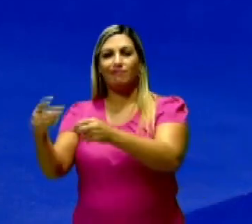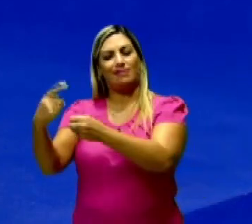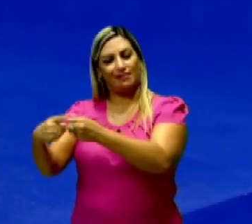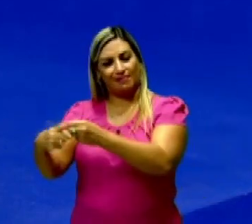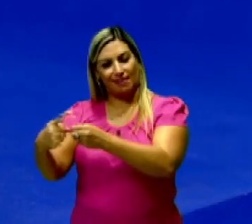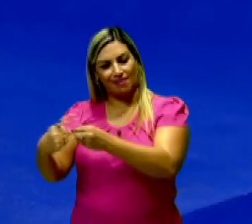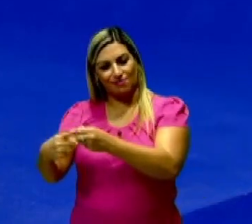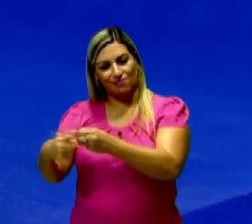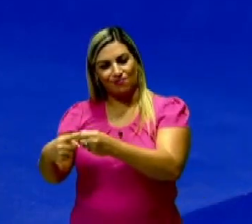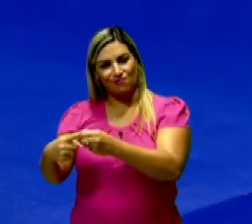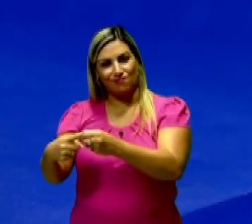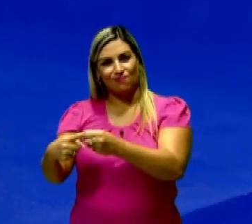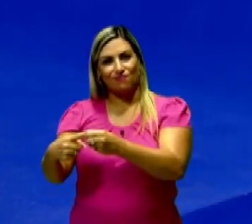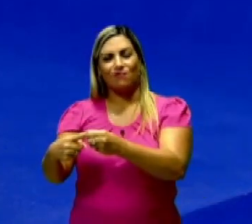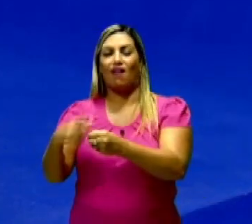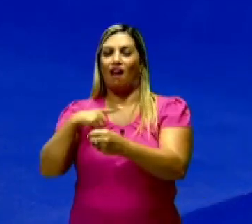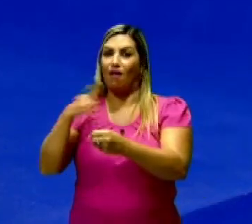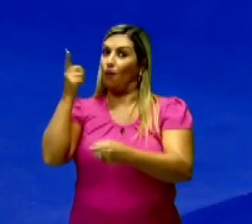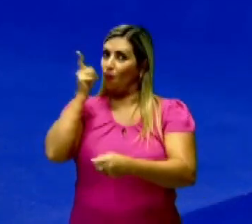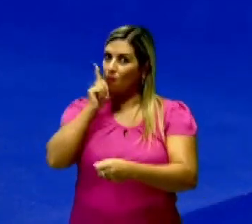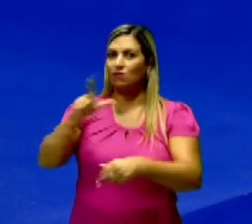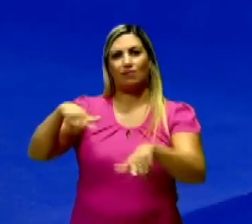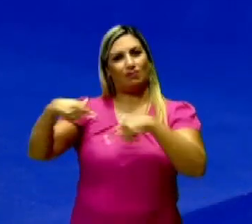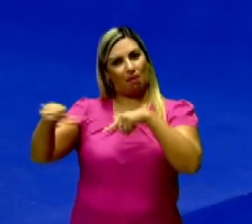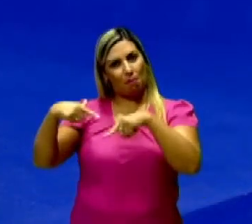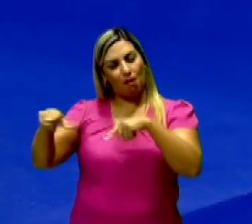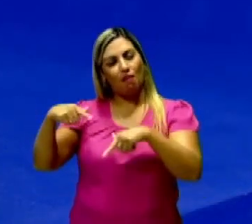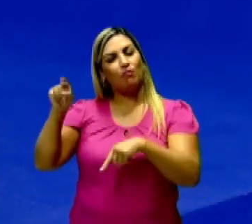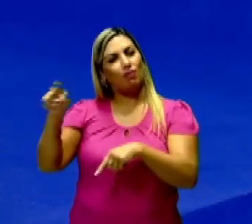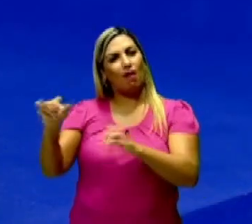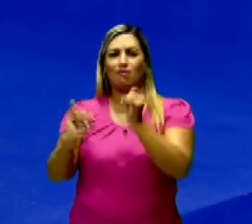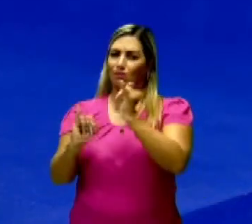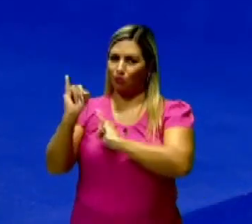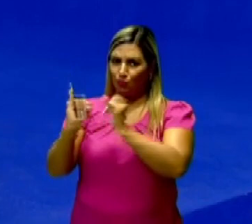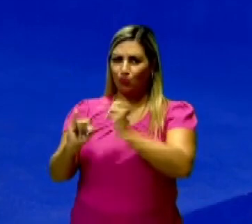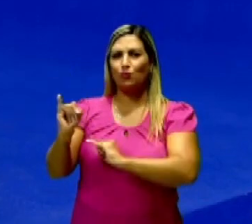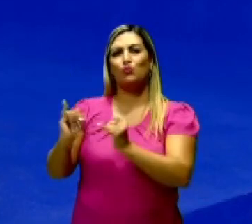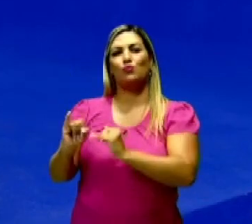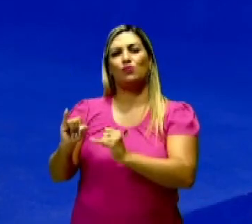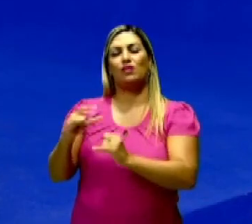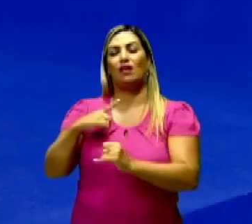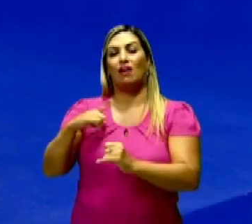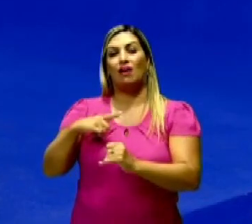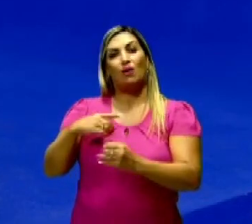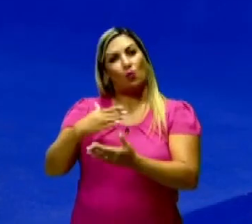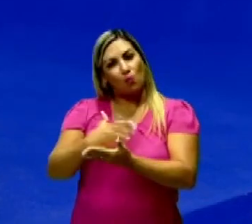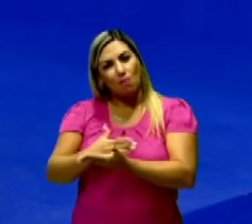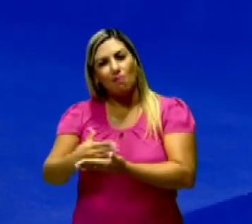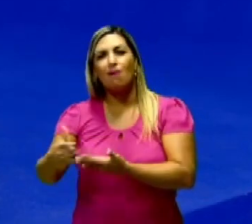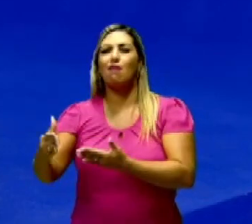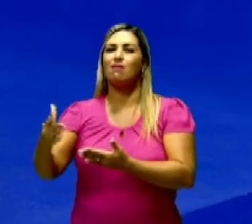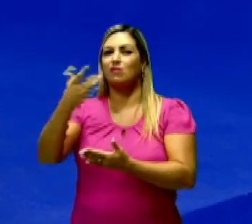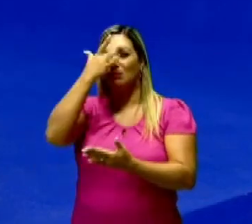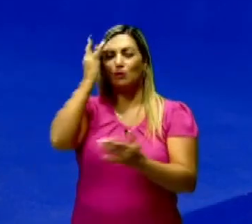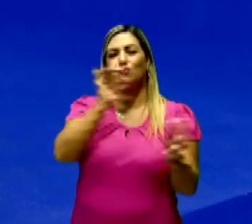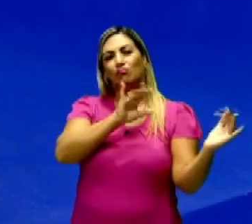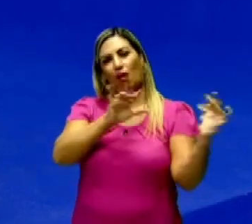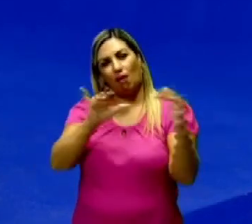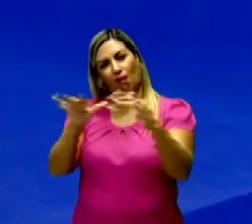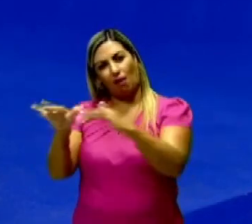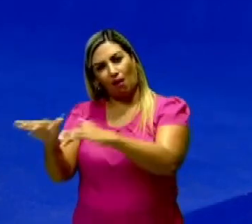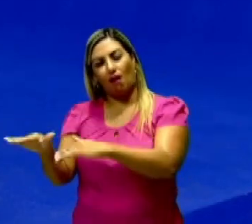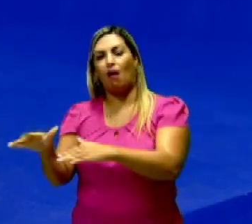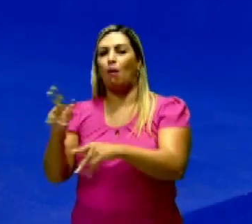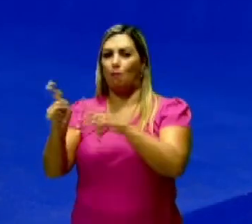a cidade, onde ela vai conseguir ter emprego, tá? As indústrias, o setor secundário, ele vai conseguir absorver aí grande